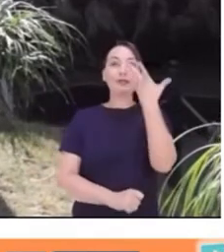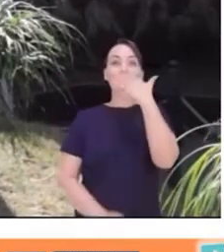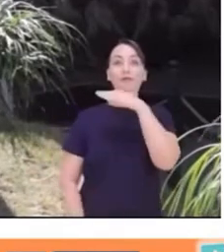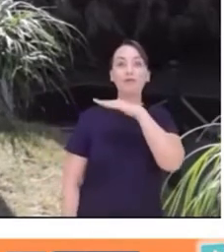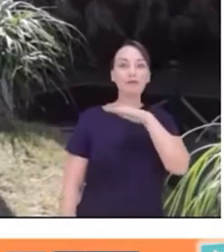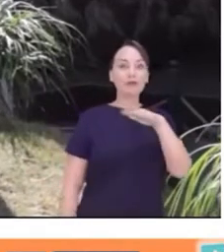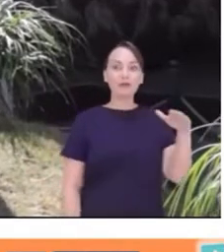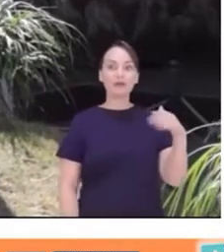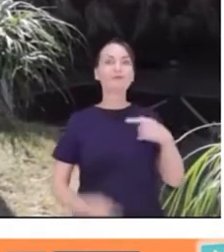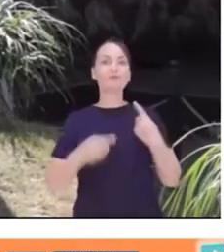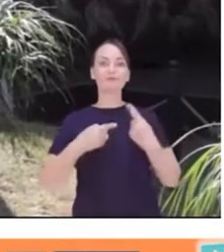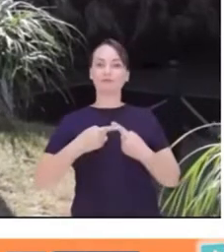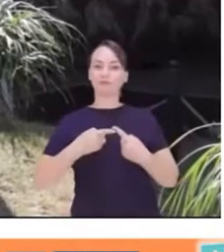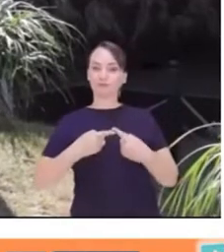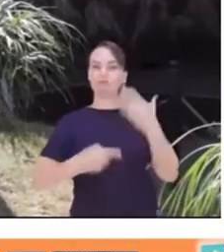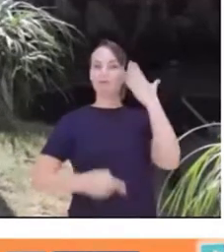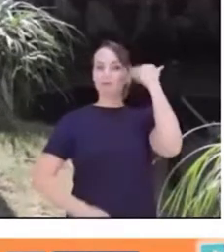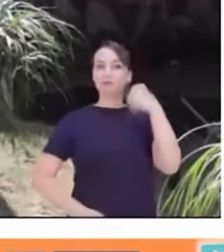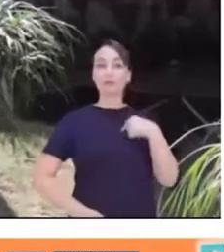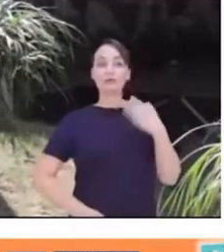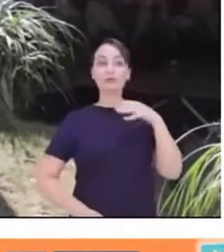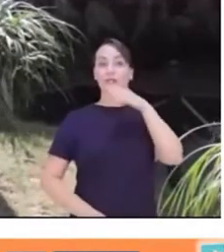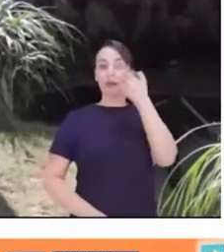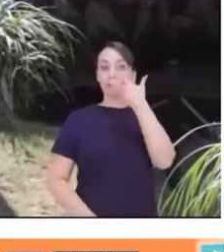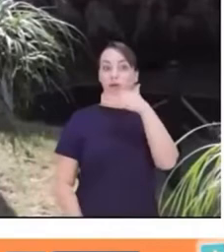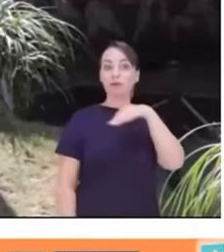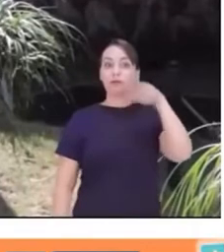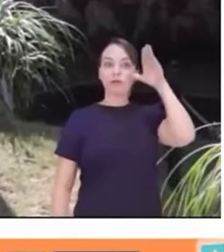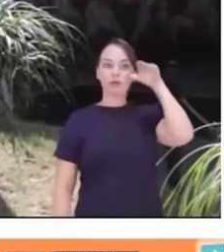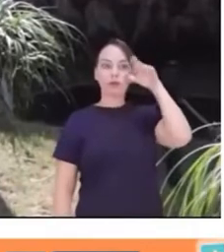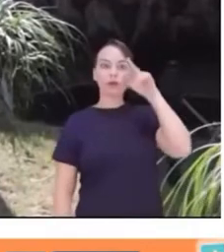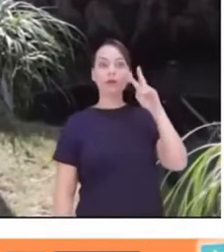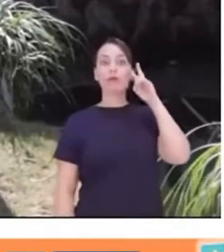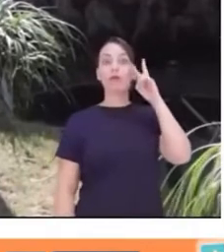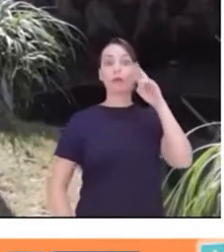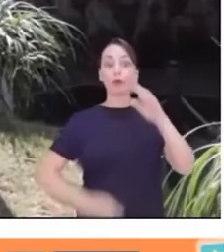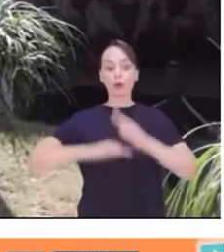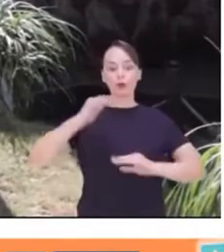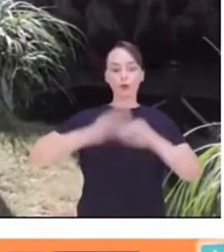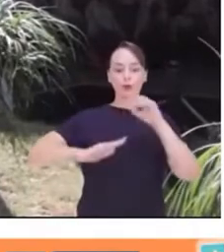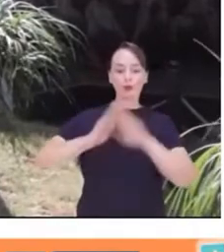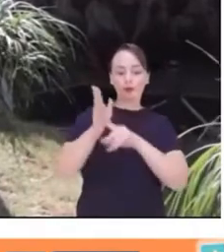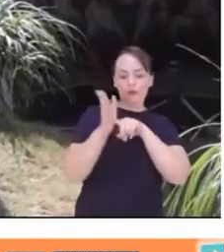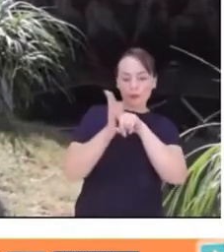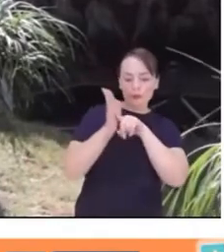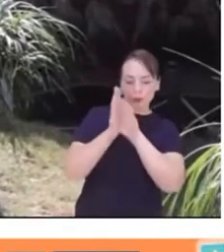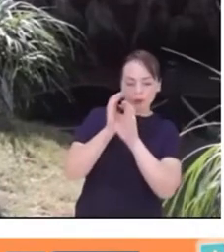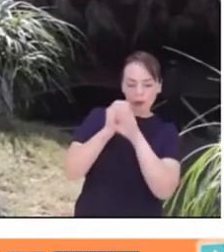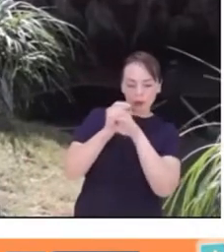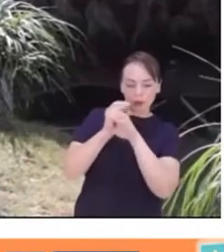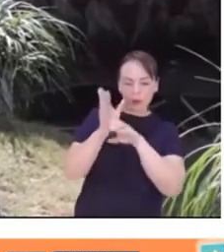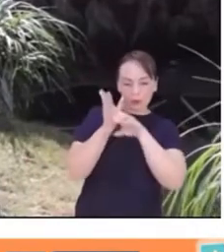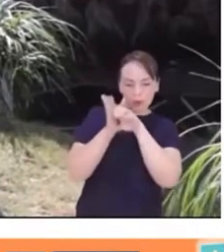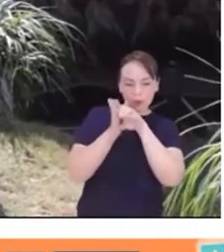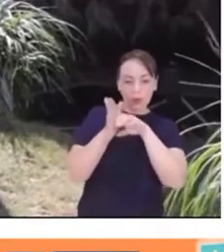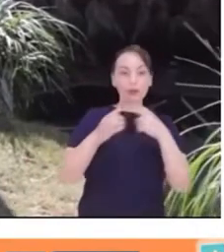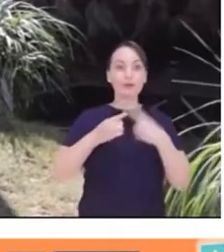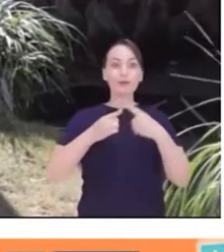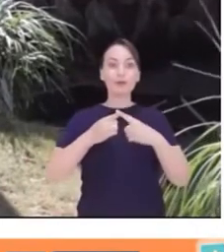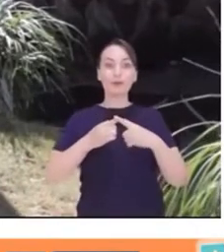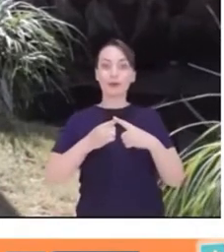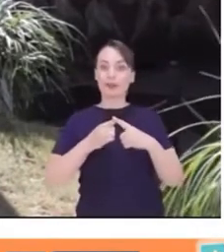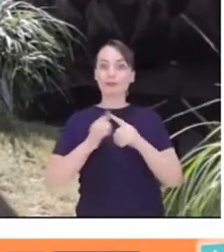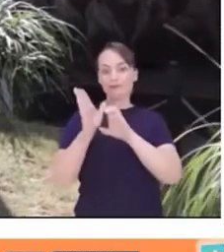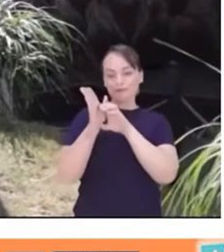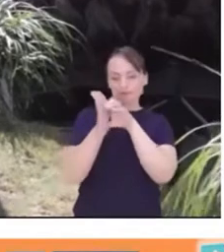as crianças curiosas lembram muito os cientistas, porque a ciência, a ciência e a curiosidade andam juntas